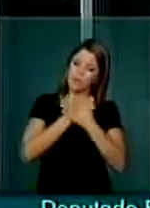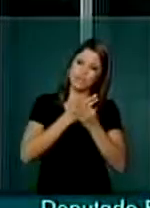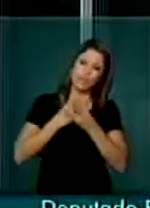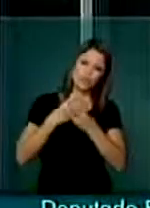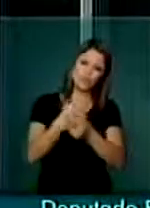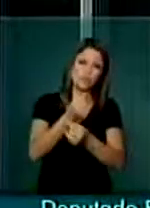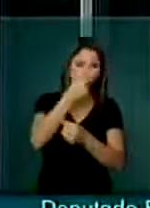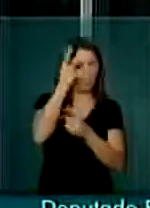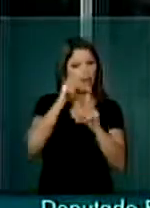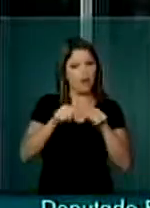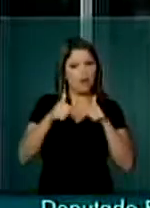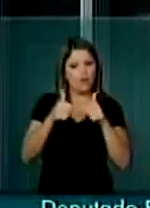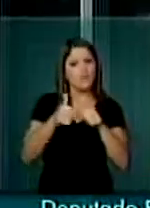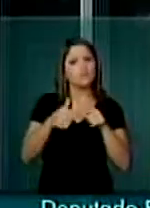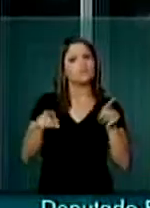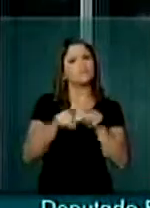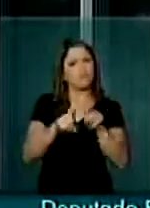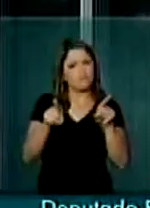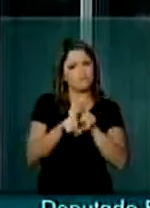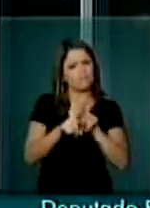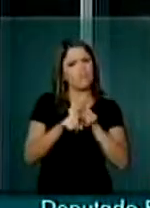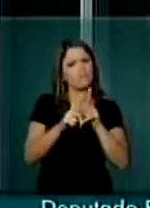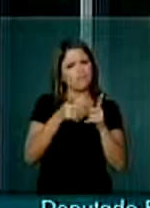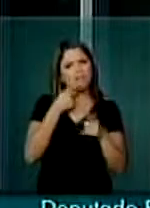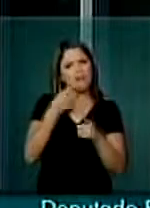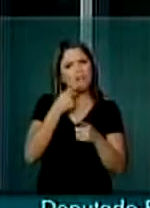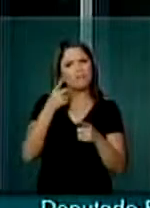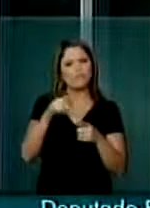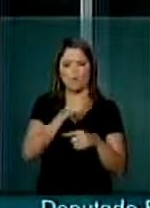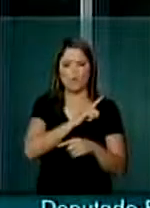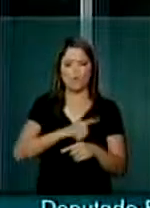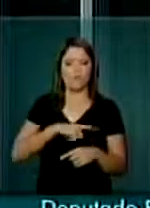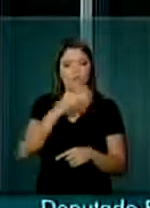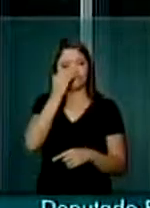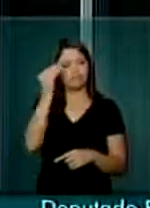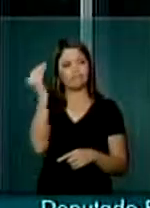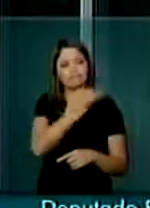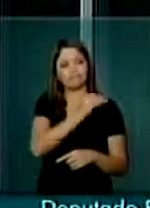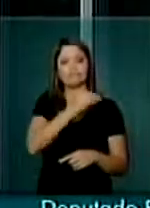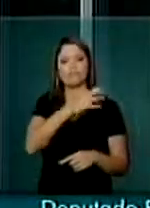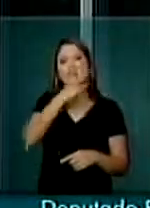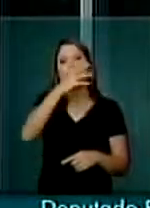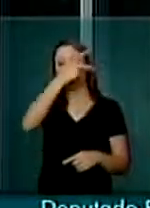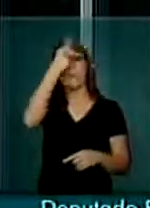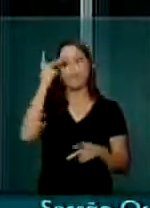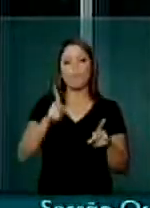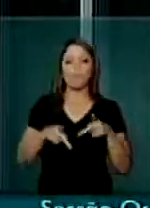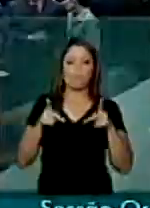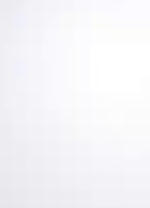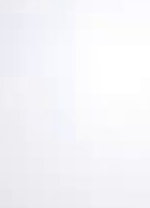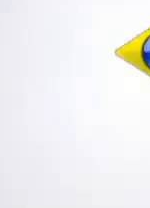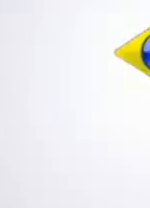que estão na causa e o nosso protesto àqueles que estão no governo, virando as costas para o cidadão brasileiro na questão de...